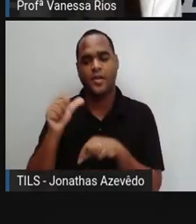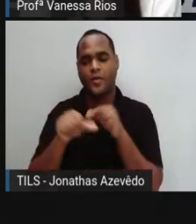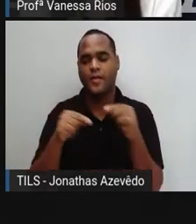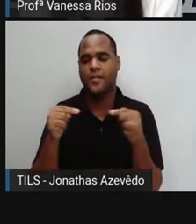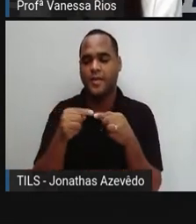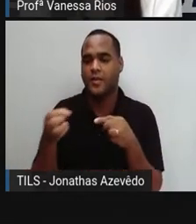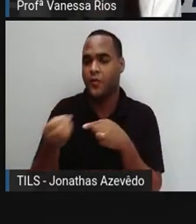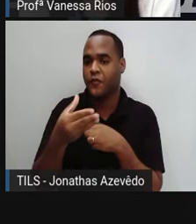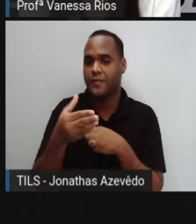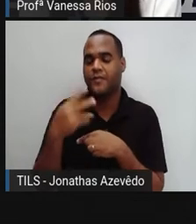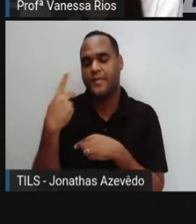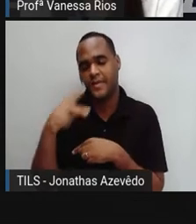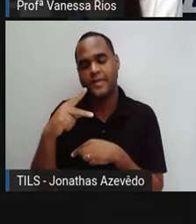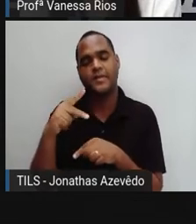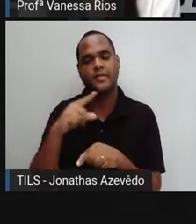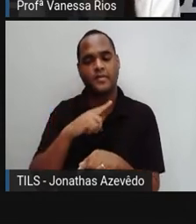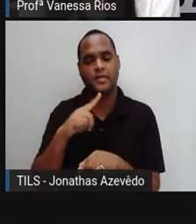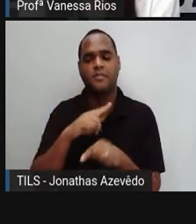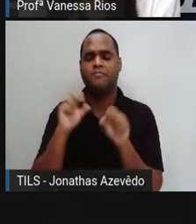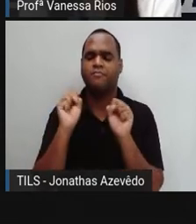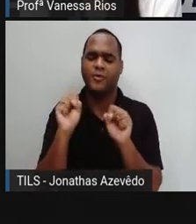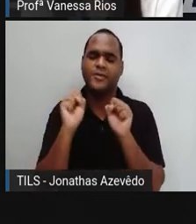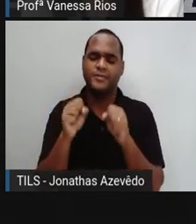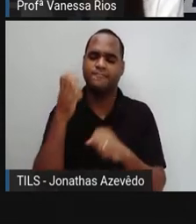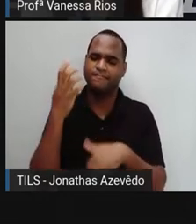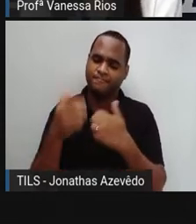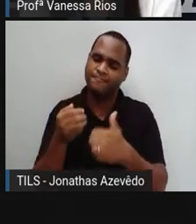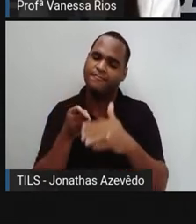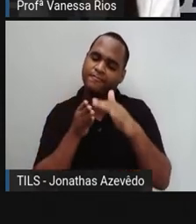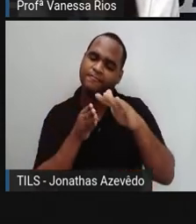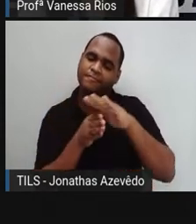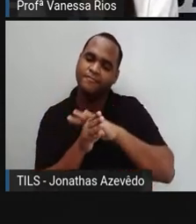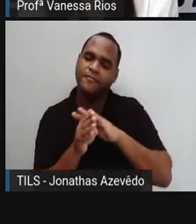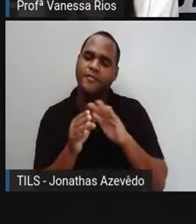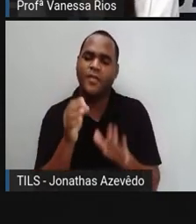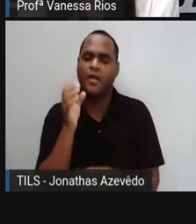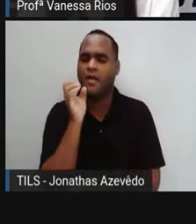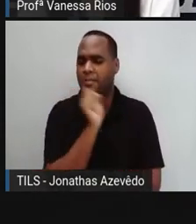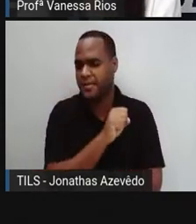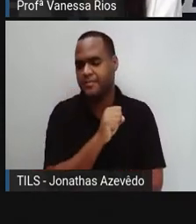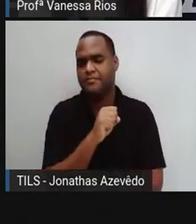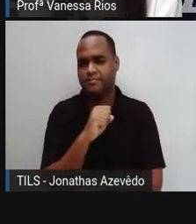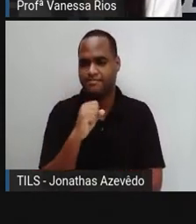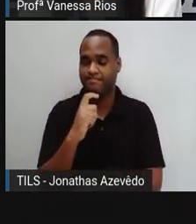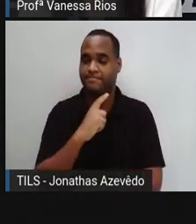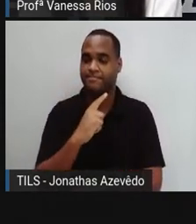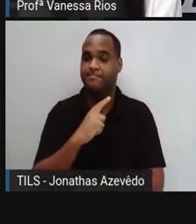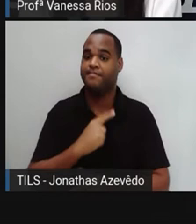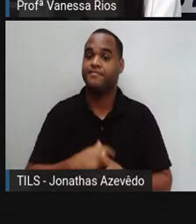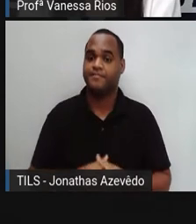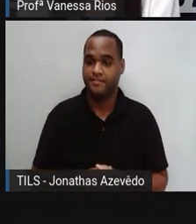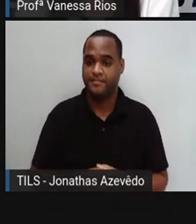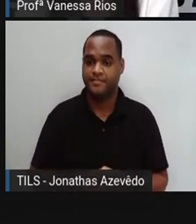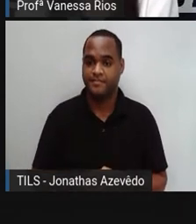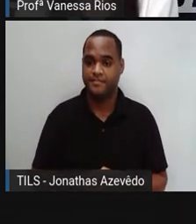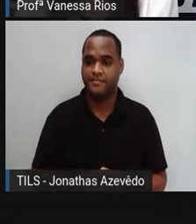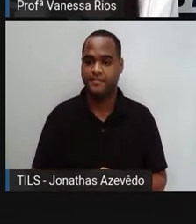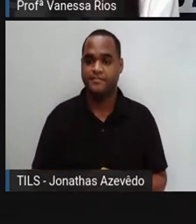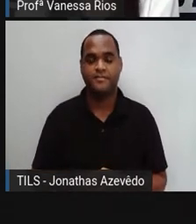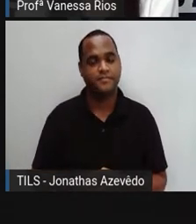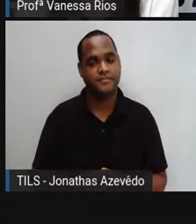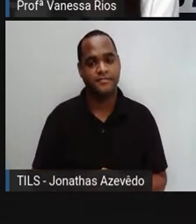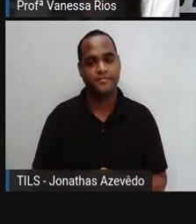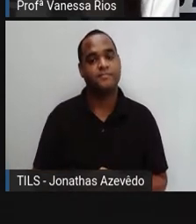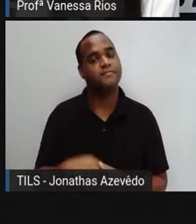quanto esse instrumento tem possibilitado um acesso cada vez mais rápido aos vários materiais